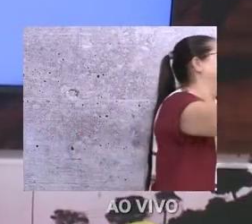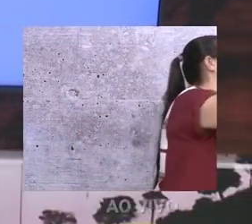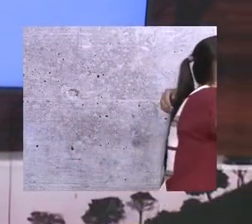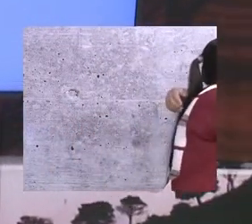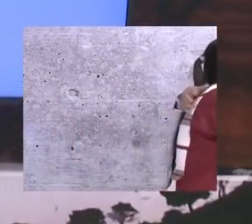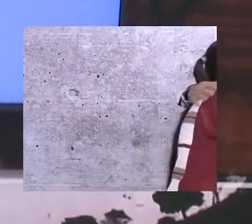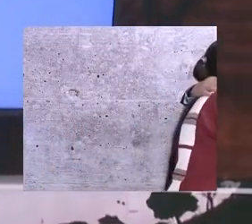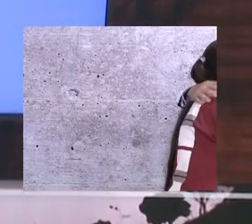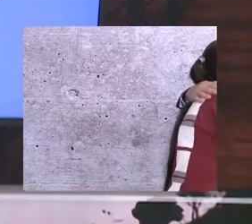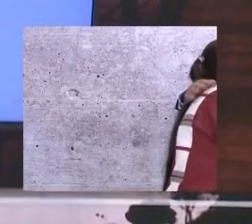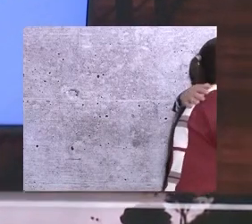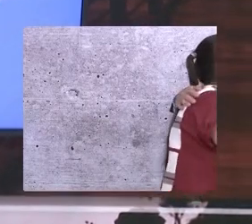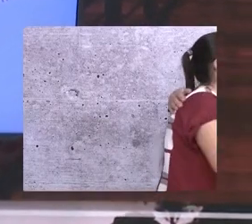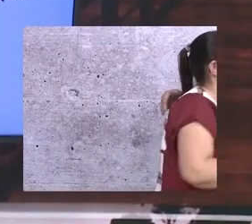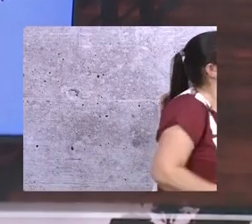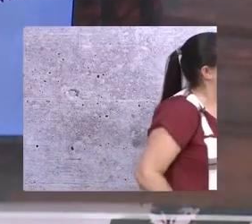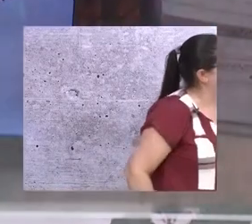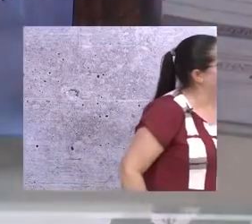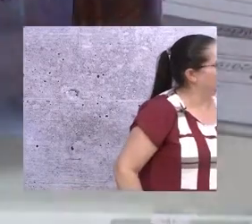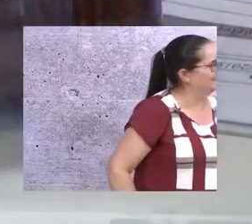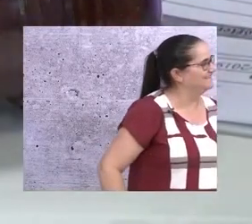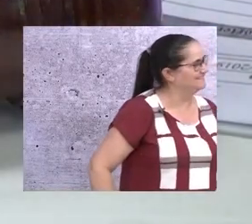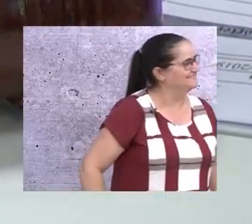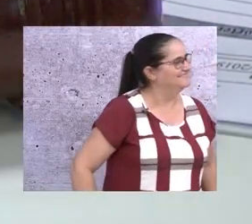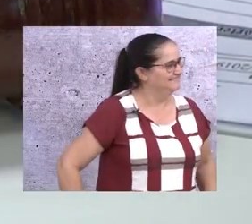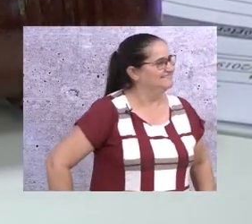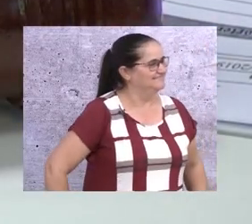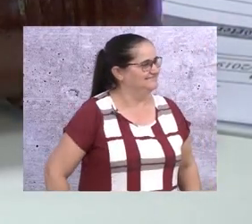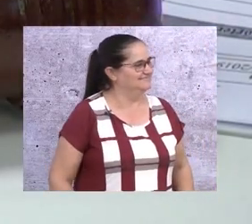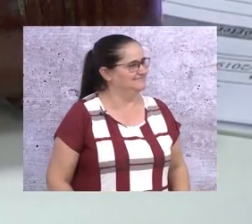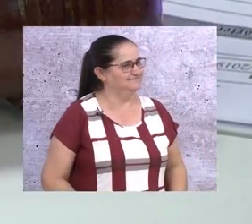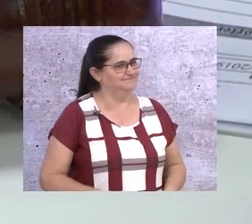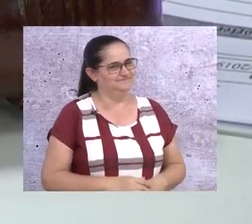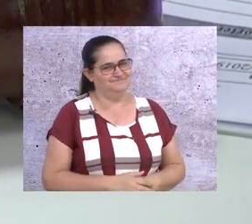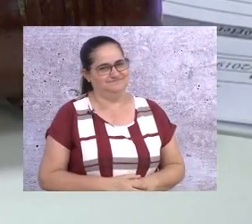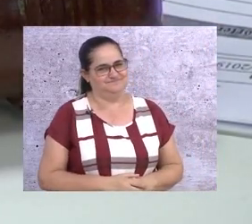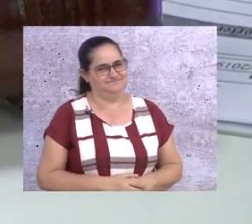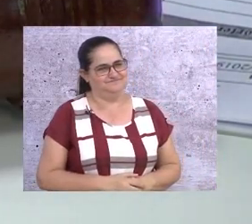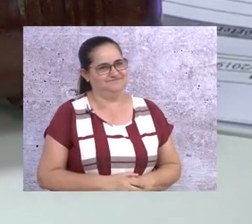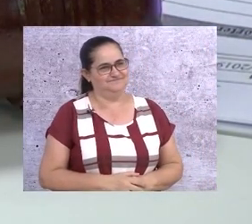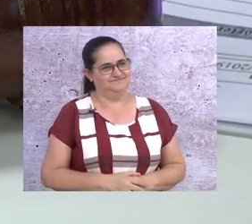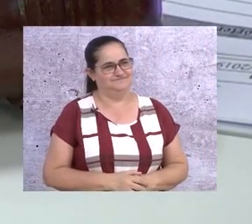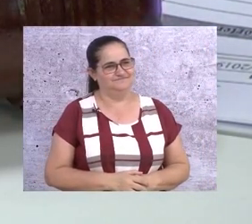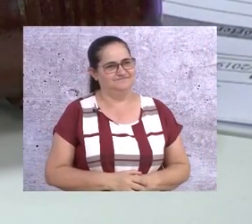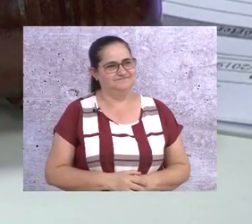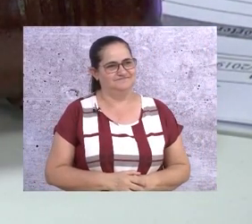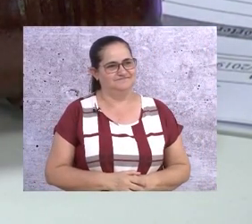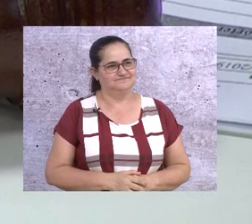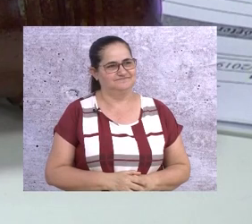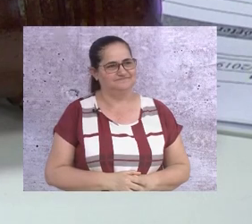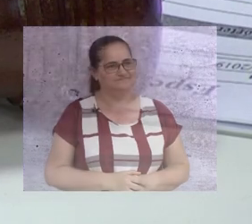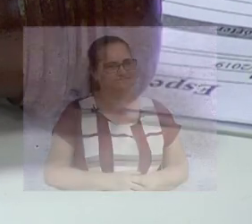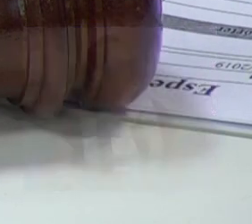Obrigado, viu? Muito obrigado, viu? Obrigado mesmo. Obrigado. Obrigado.